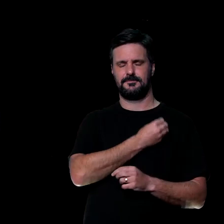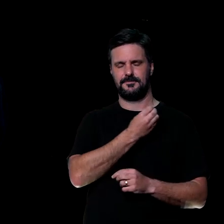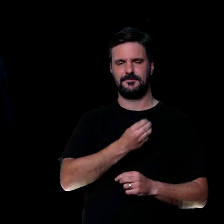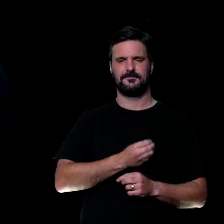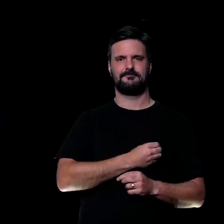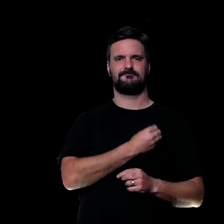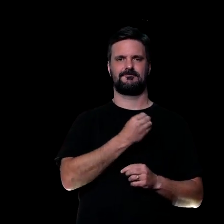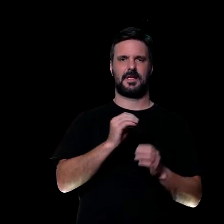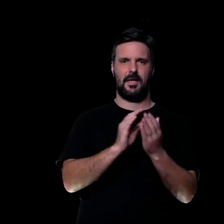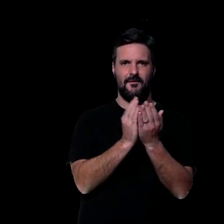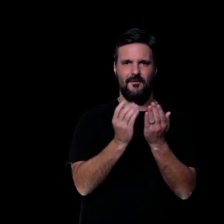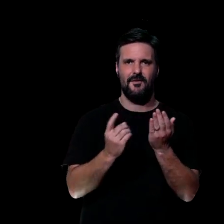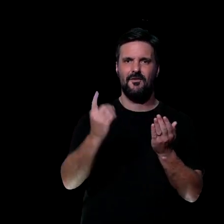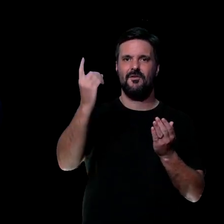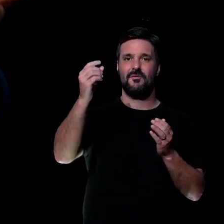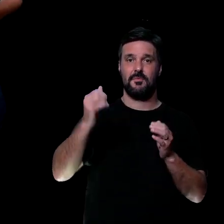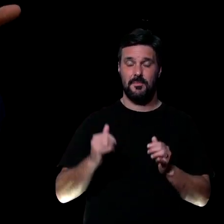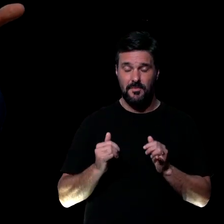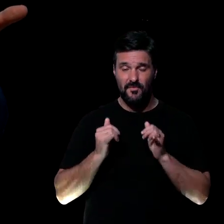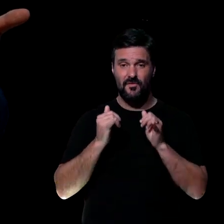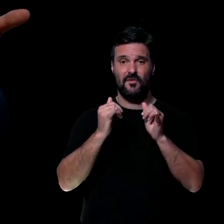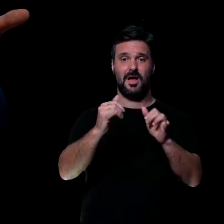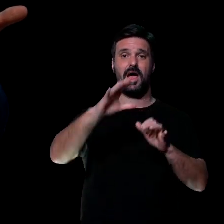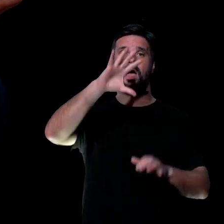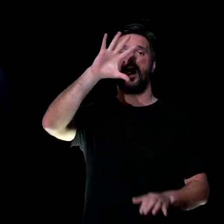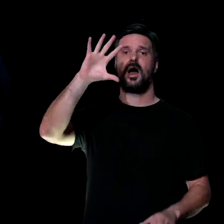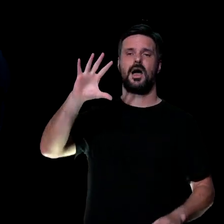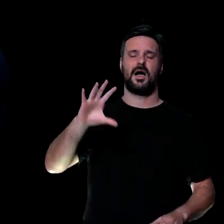o que a minha palavra diz, o amor,